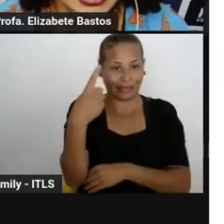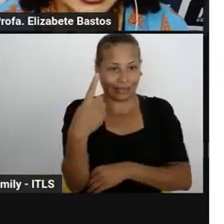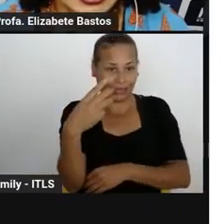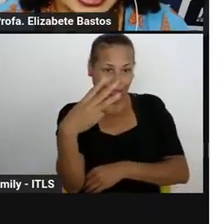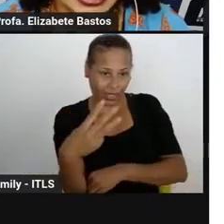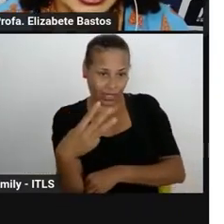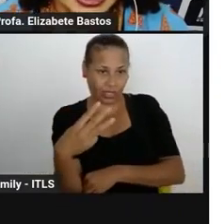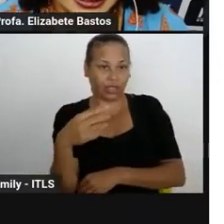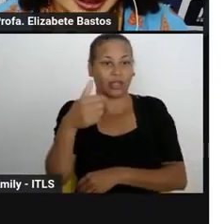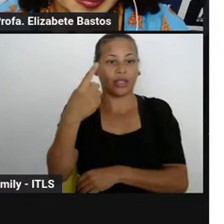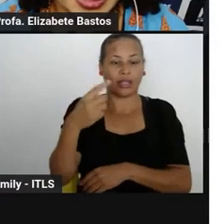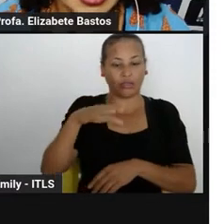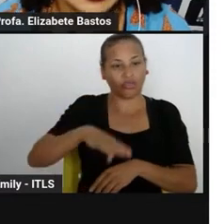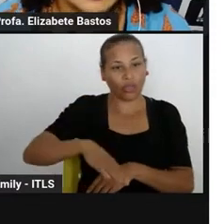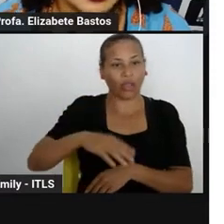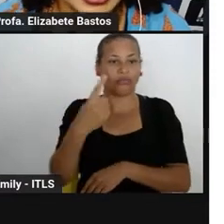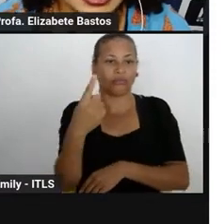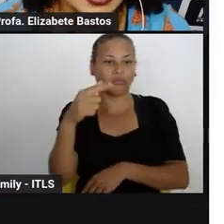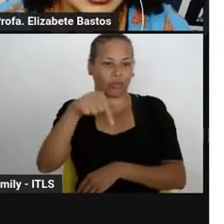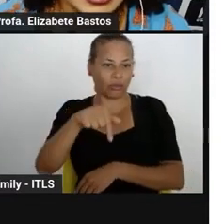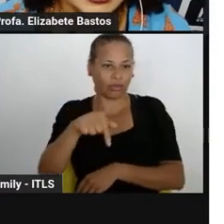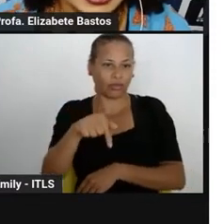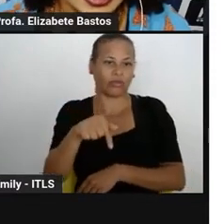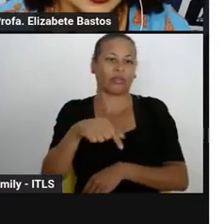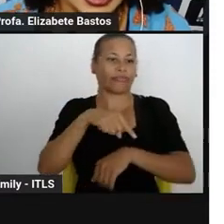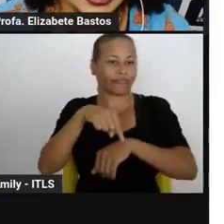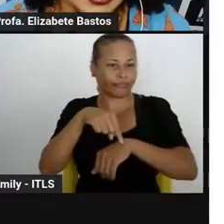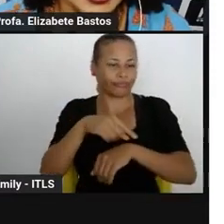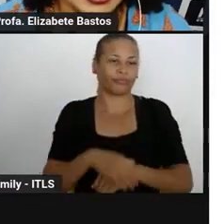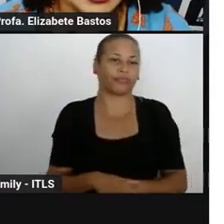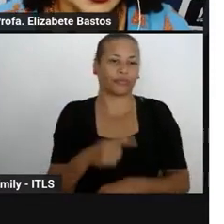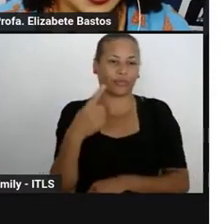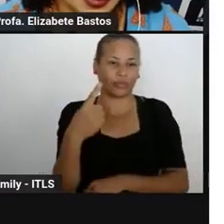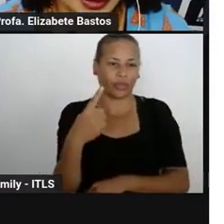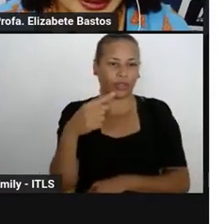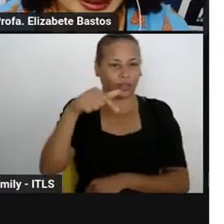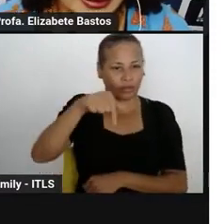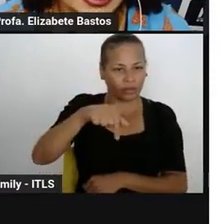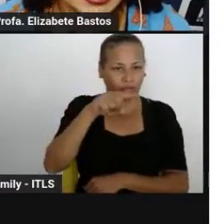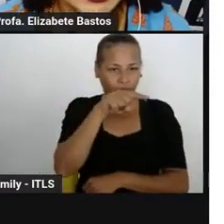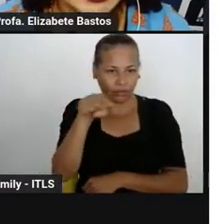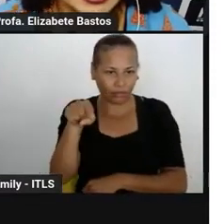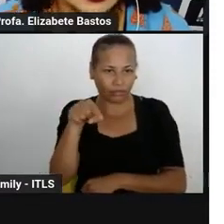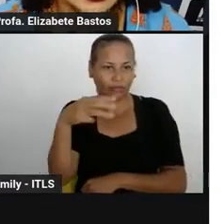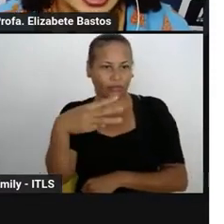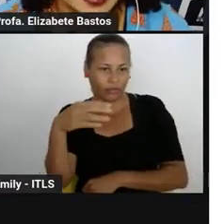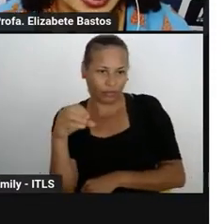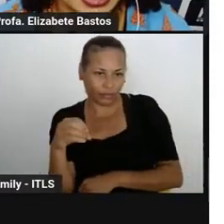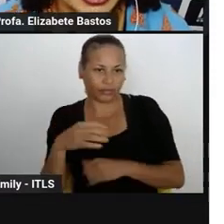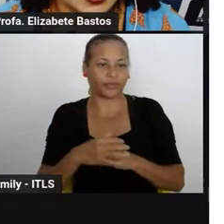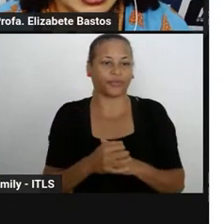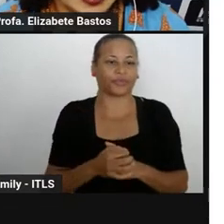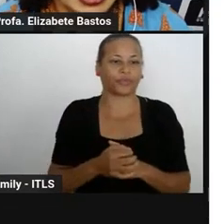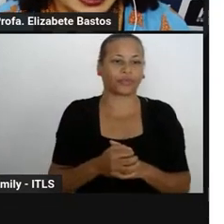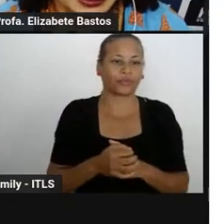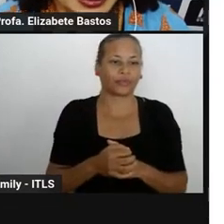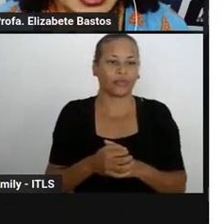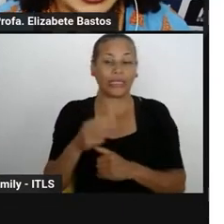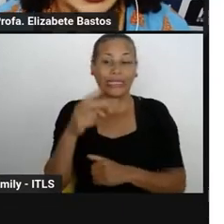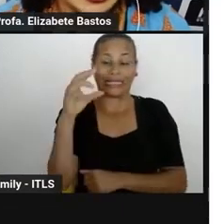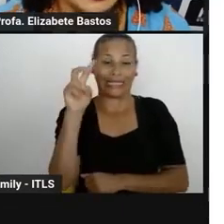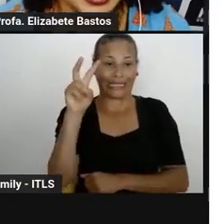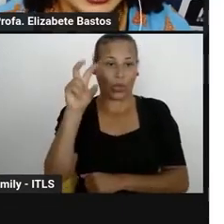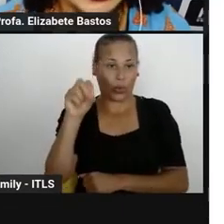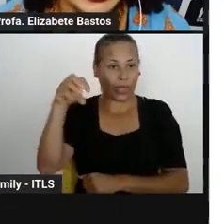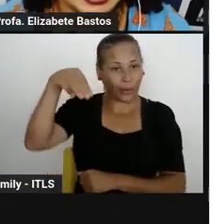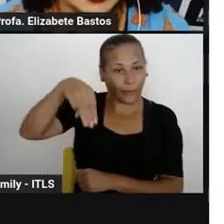término às 17h30. Friso que essa carga horária de 25 horas em 5 tempos de 50 minutos